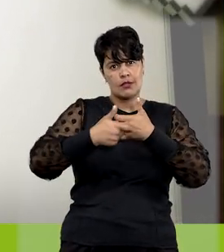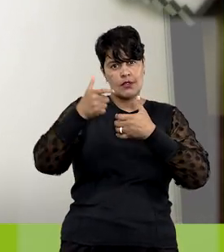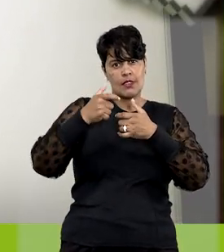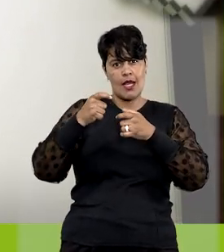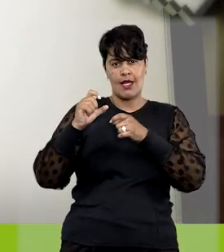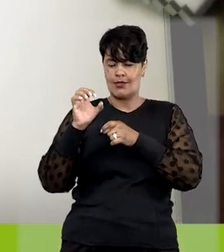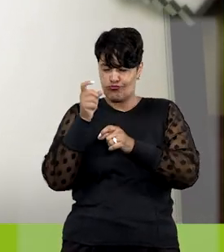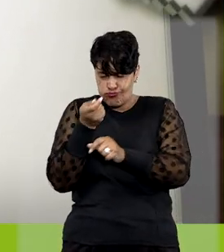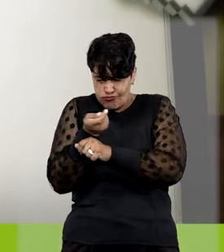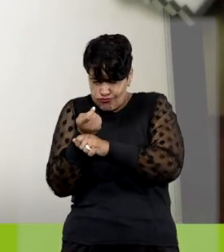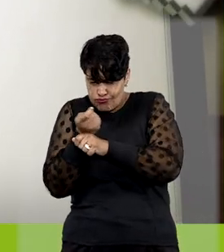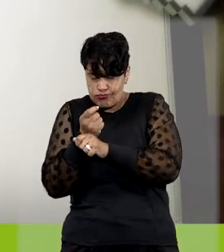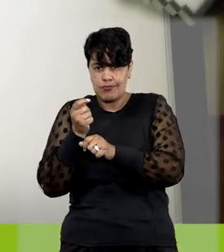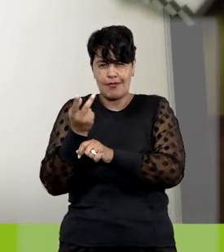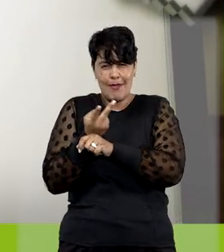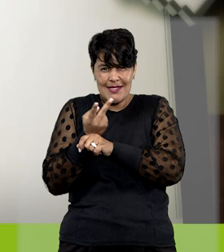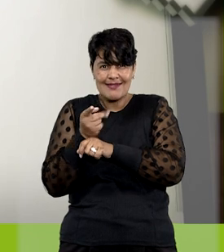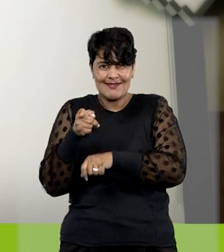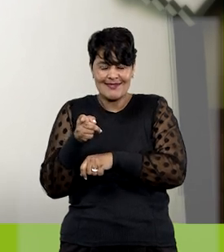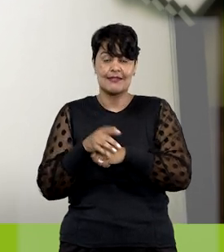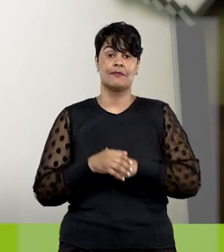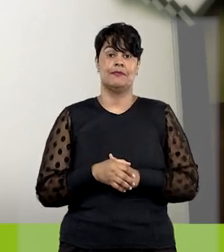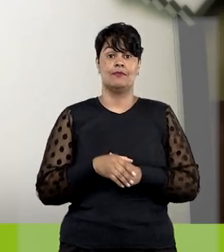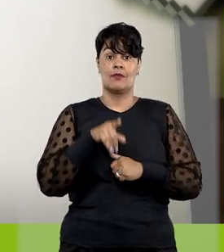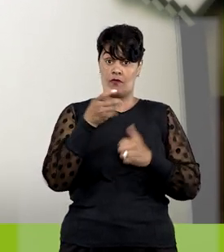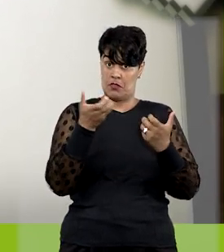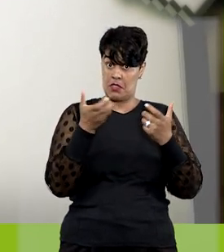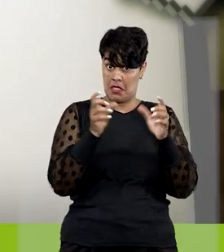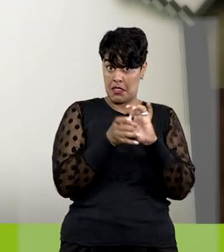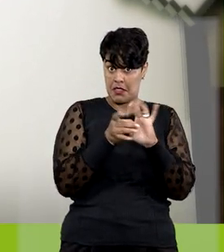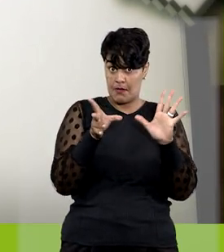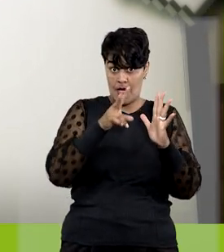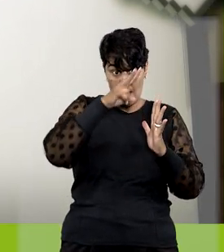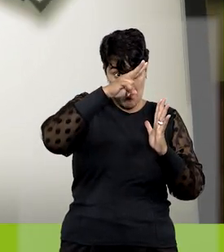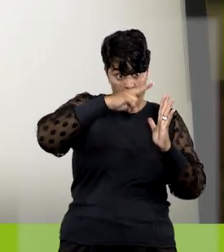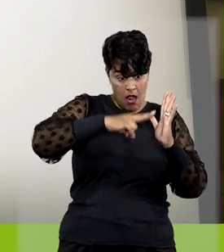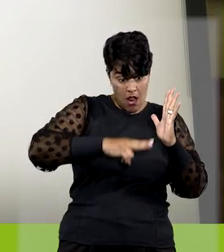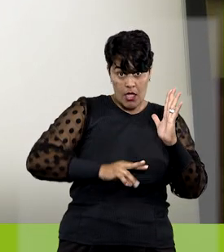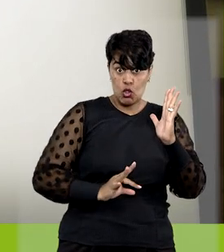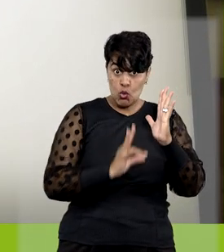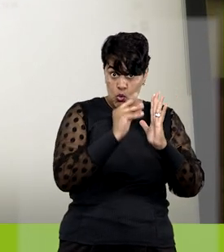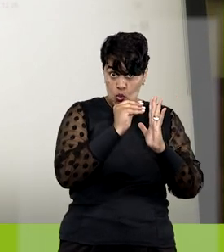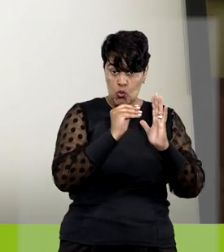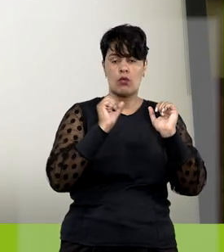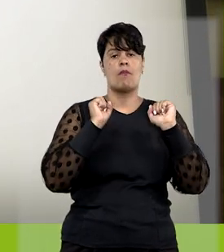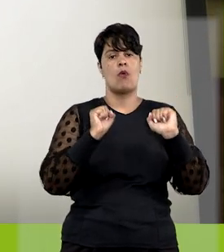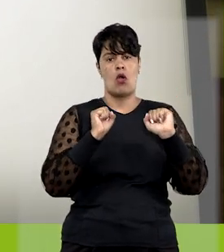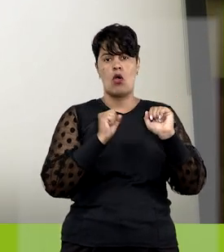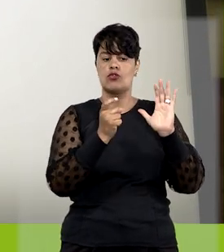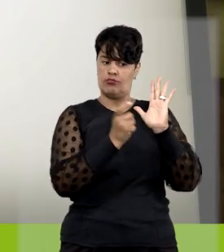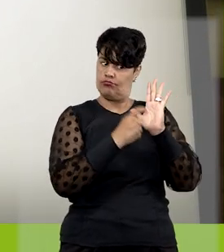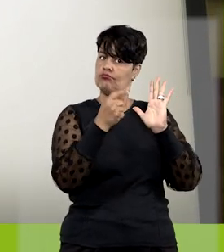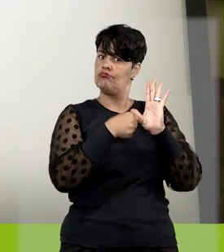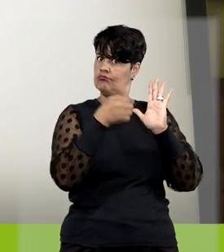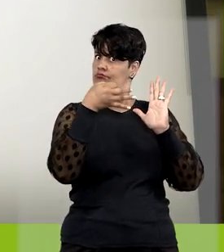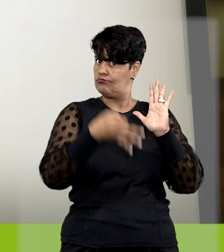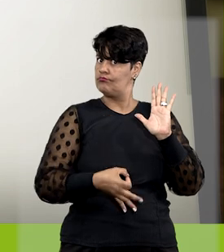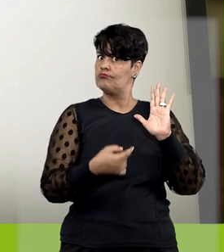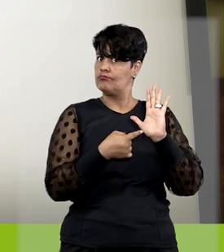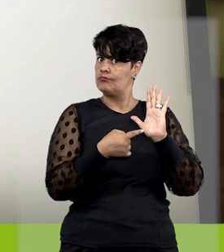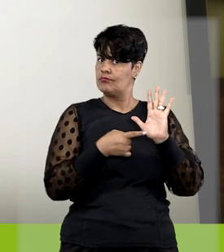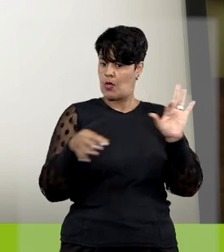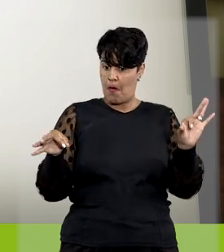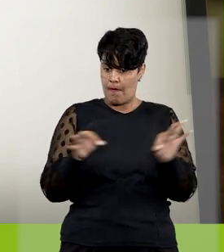basta clicar na lupa. Caso você deseje liberar a visualização integral do processo, é só marcar a opção